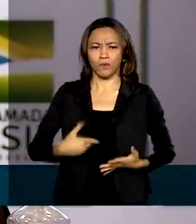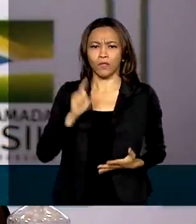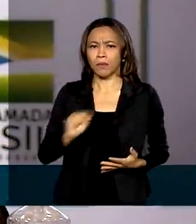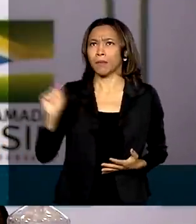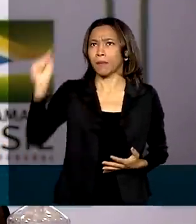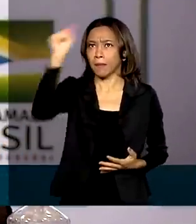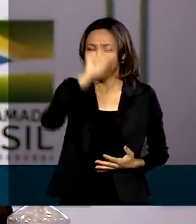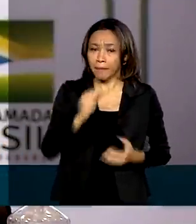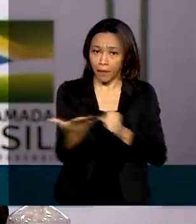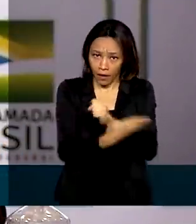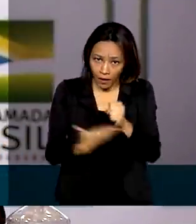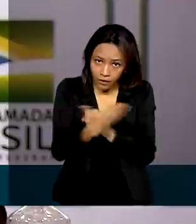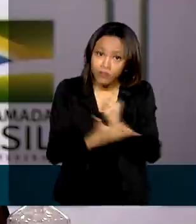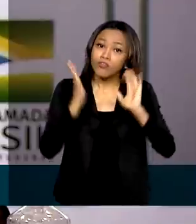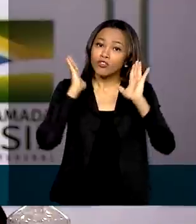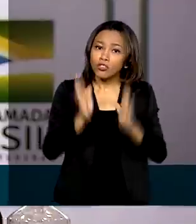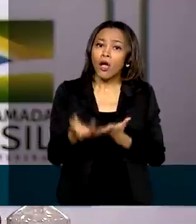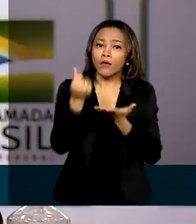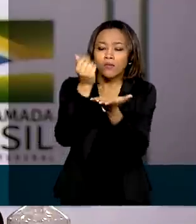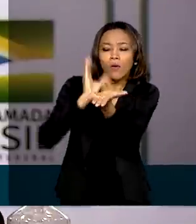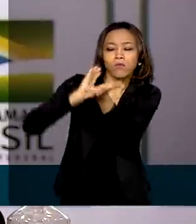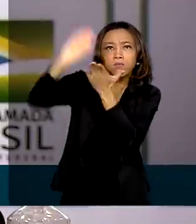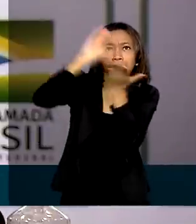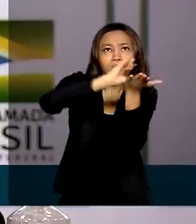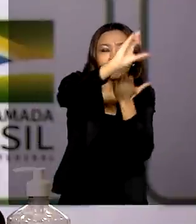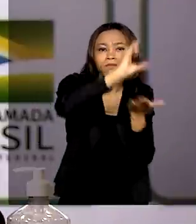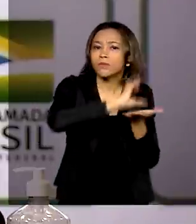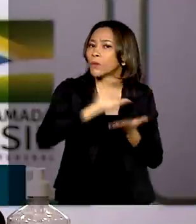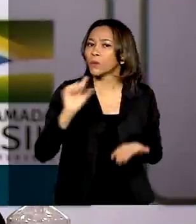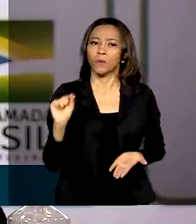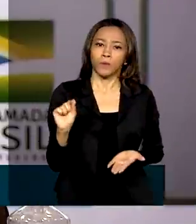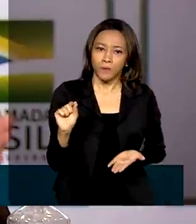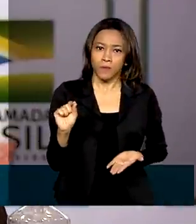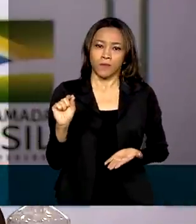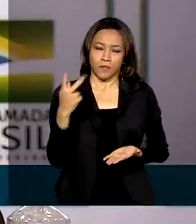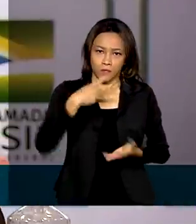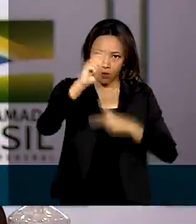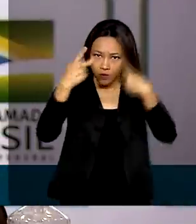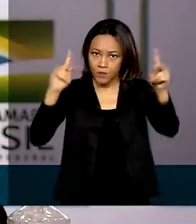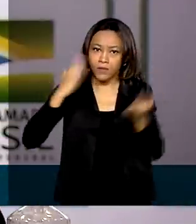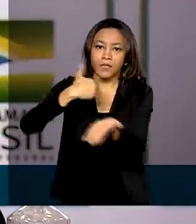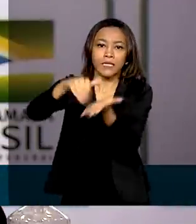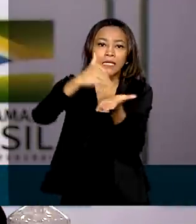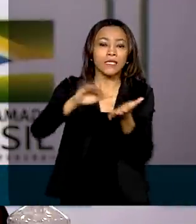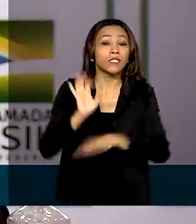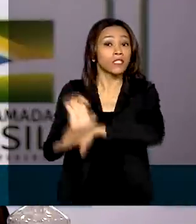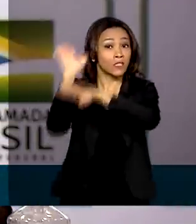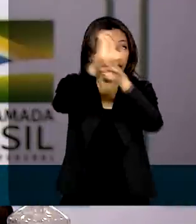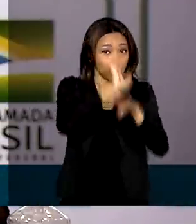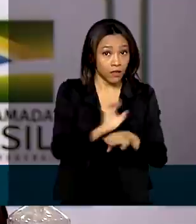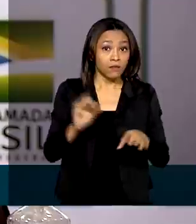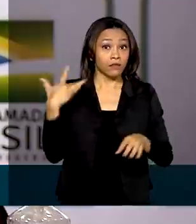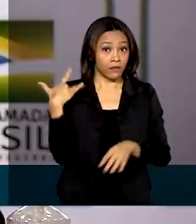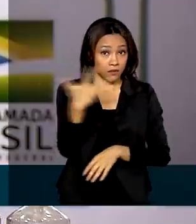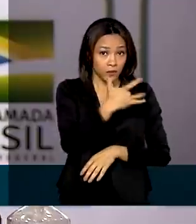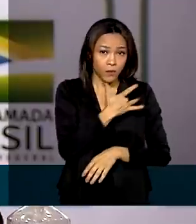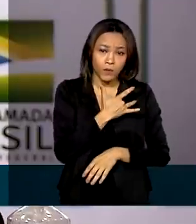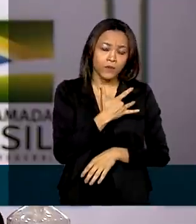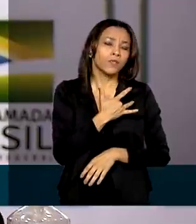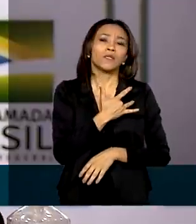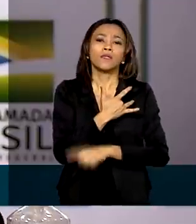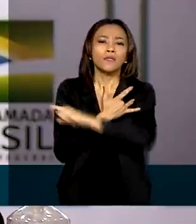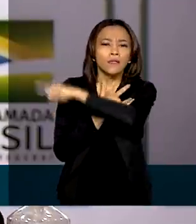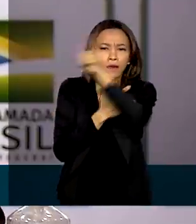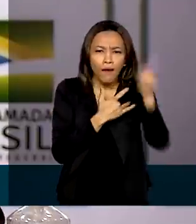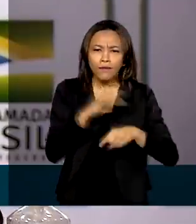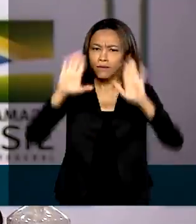contempladas com esse repasse de recursos para as secretarias estaduais e municipais de saúde, de forma a que as